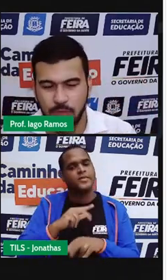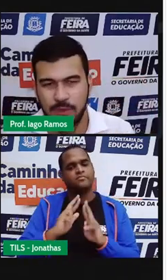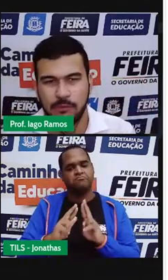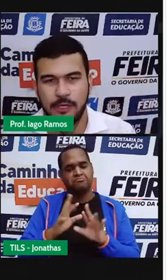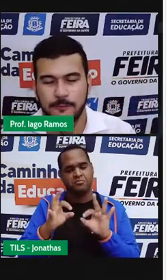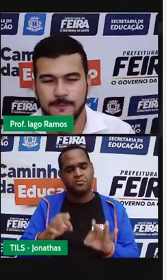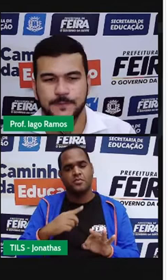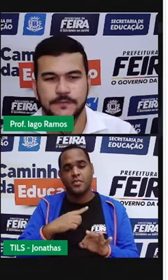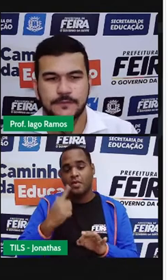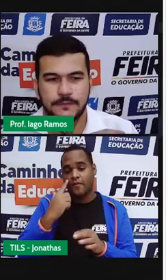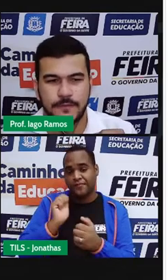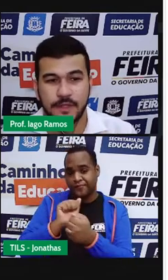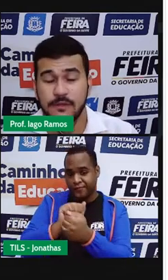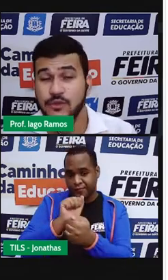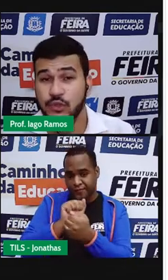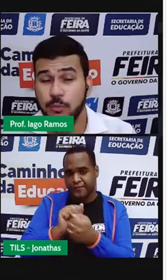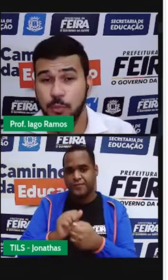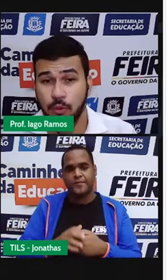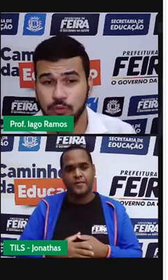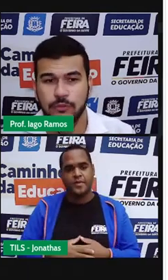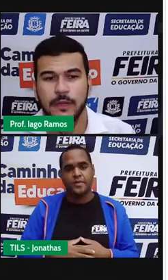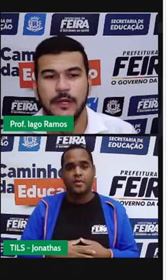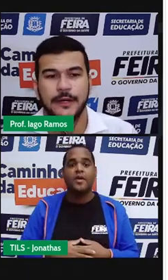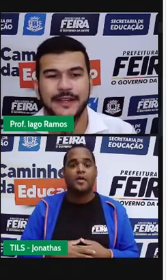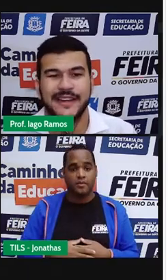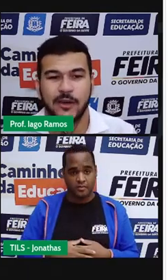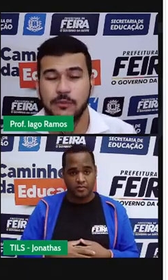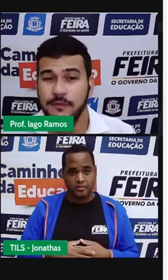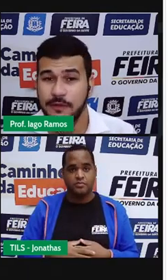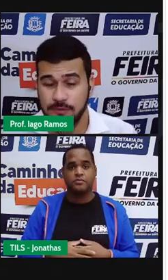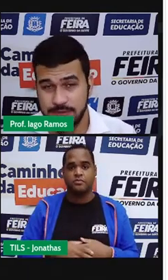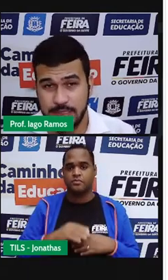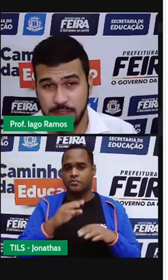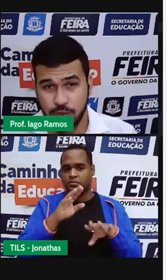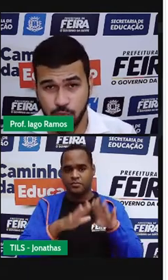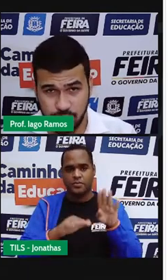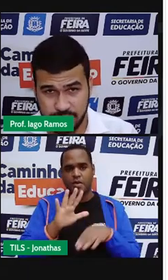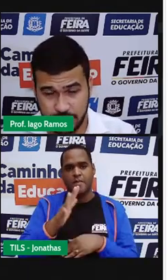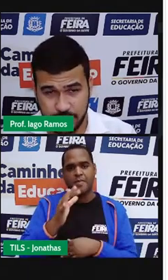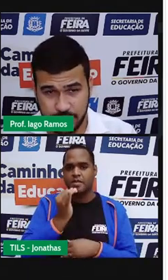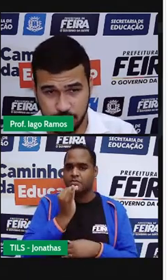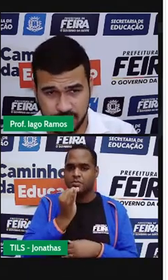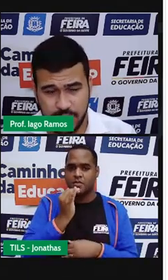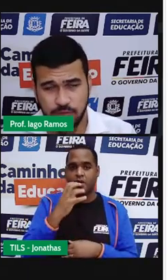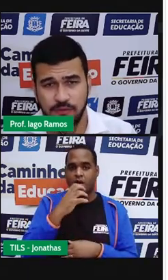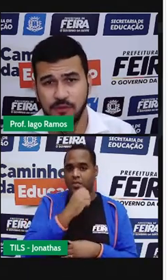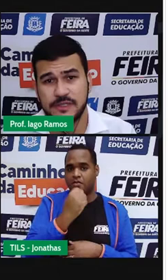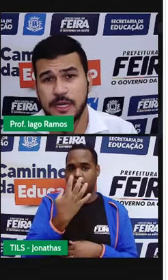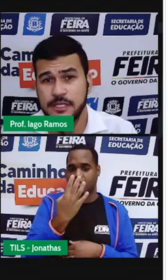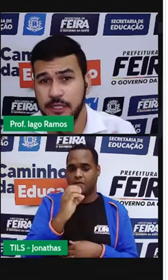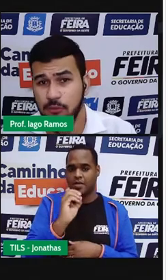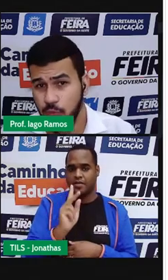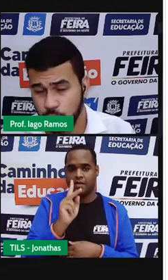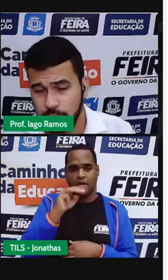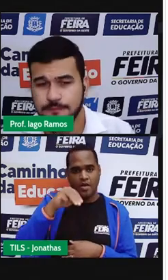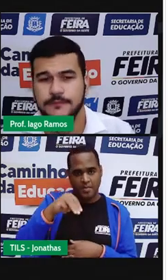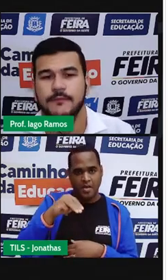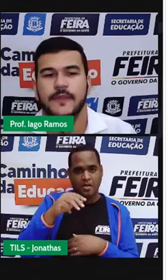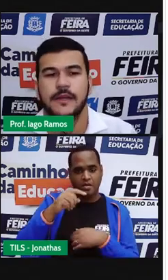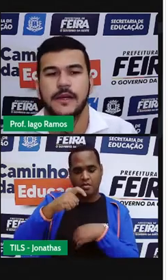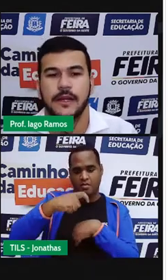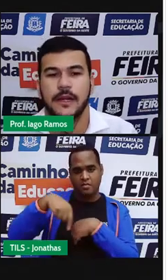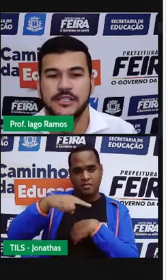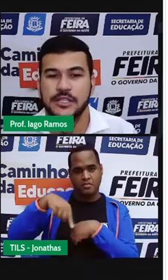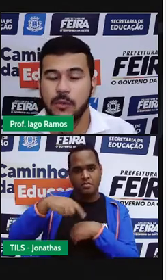Acompanha comigo aqui. Supondo que a uma velocidade constante, ou seja, uma velocidade que não muda,